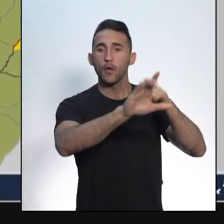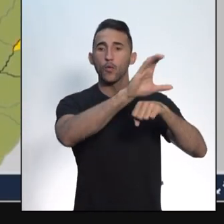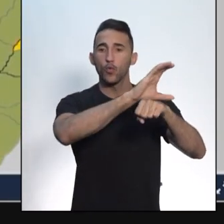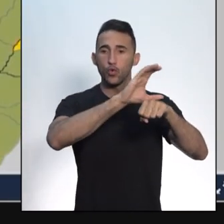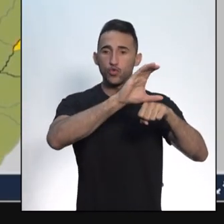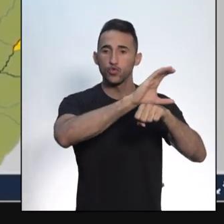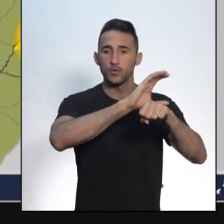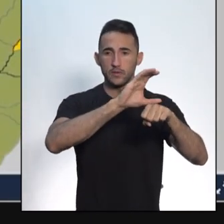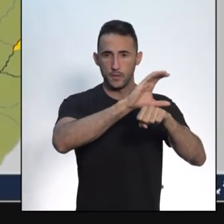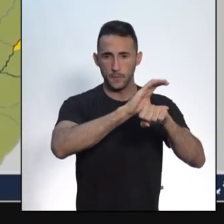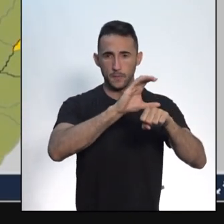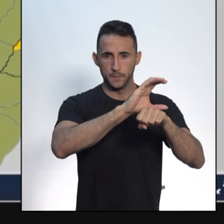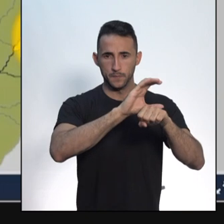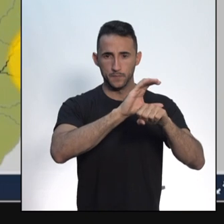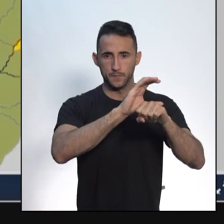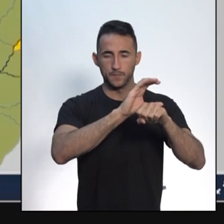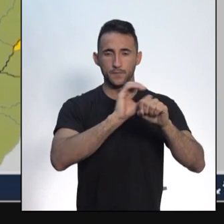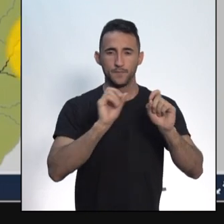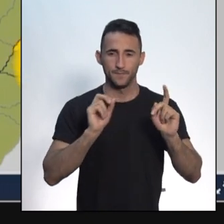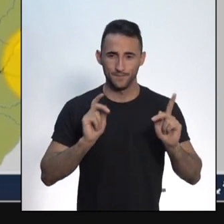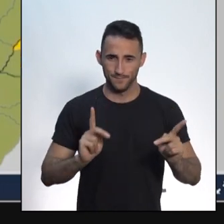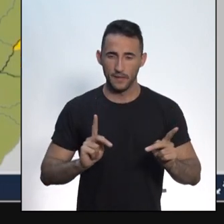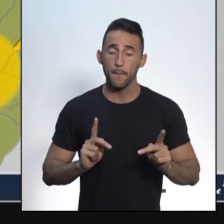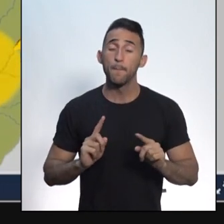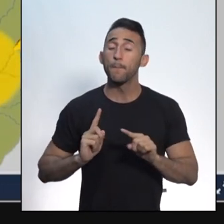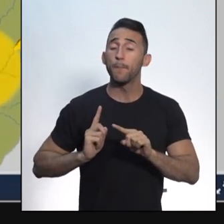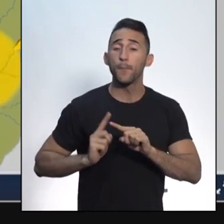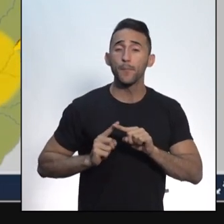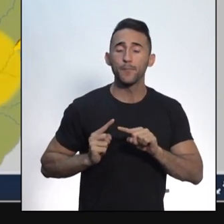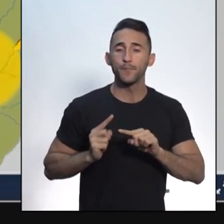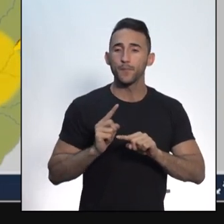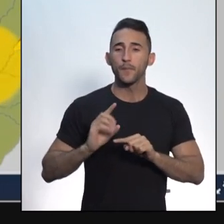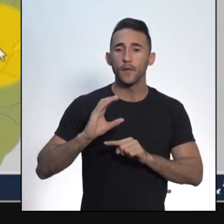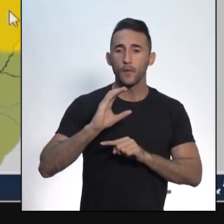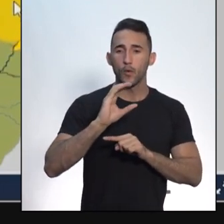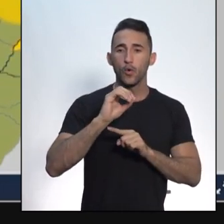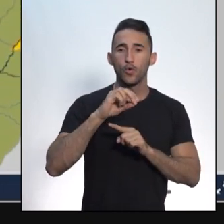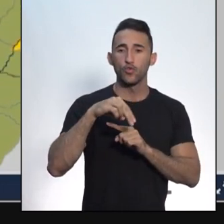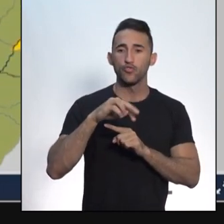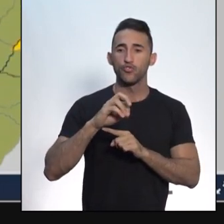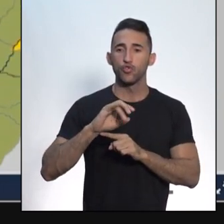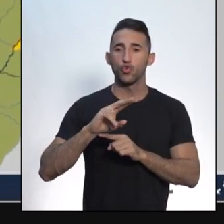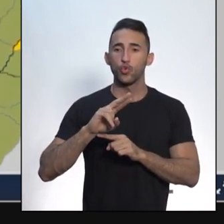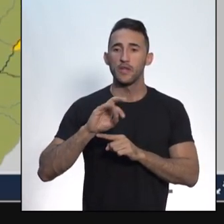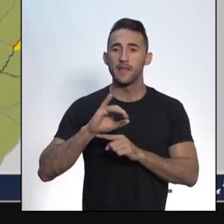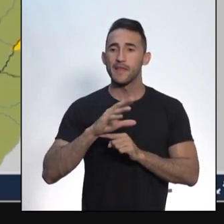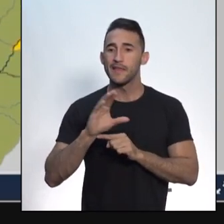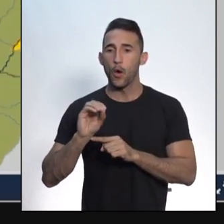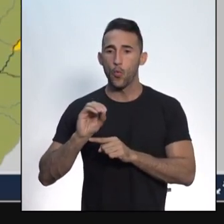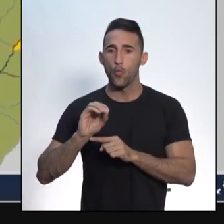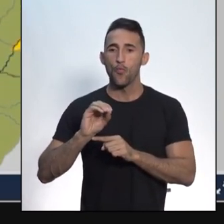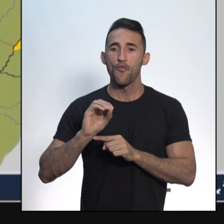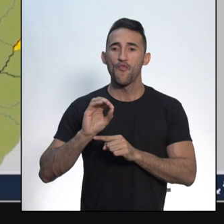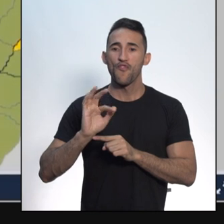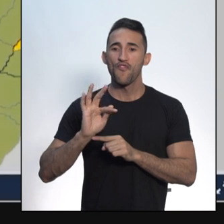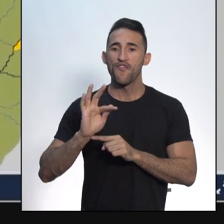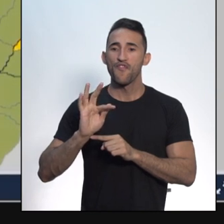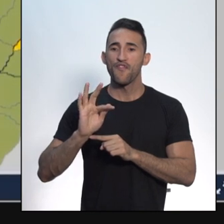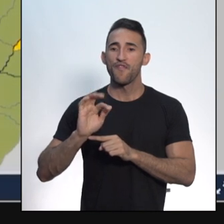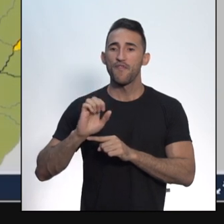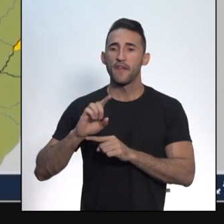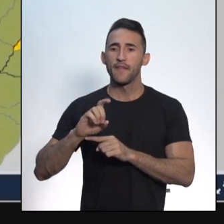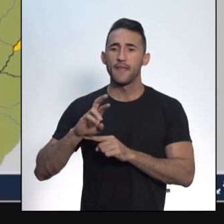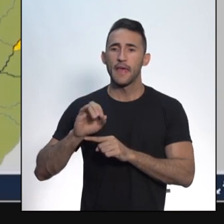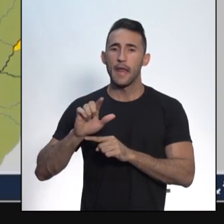com a lei máxima do país, que é a Constituição Federal. Então, aqui nessa imagem, eu estou destacando,